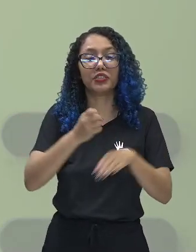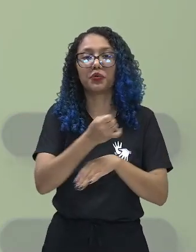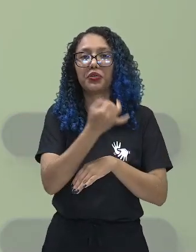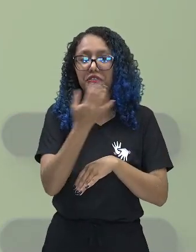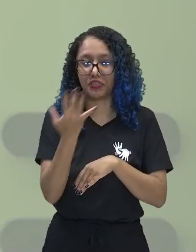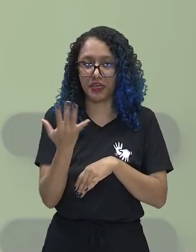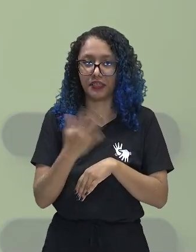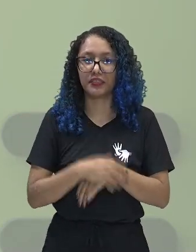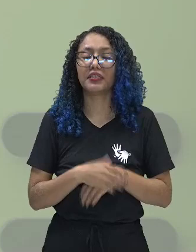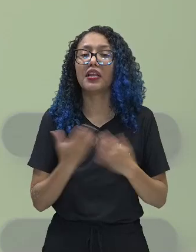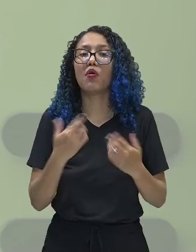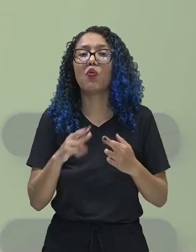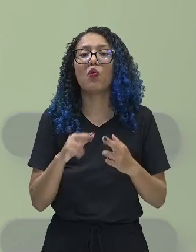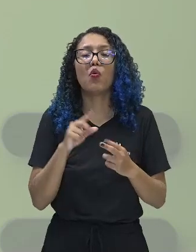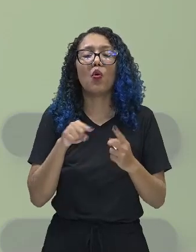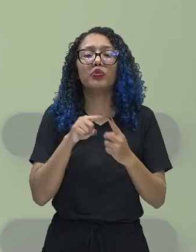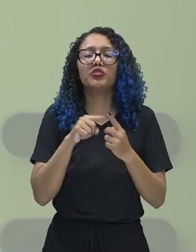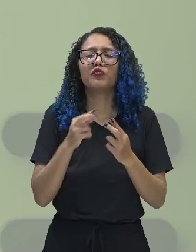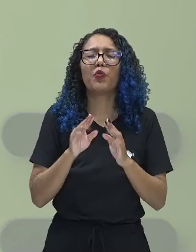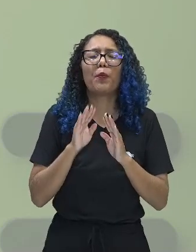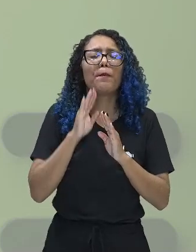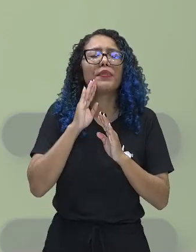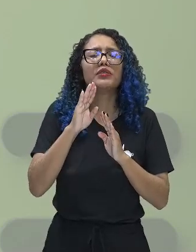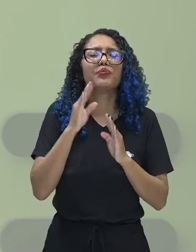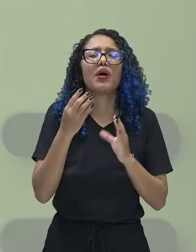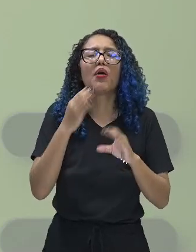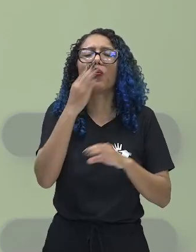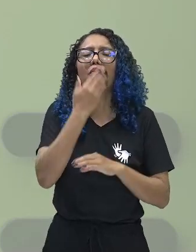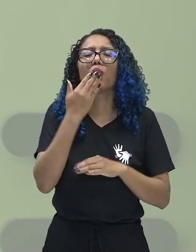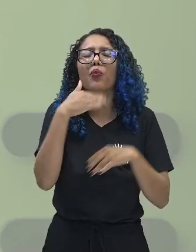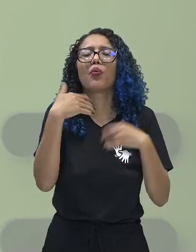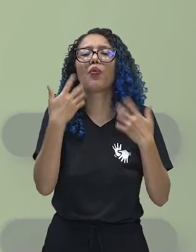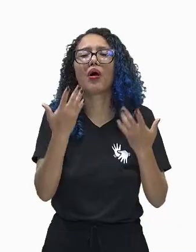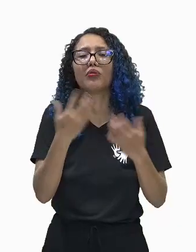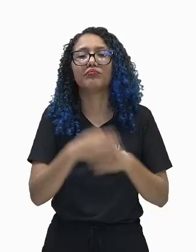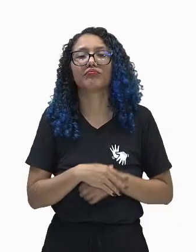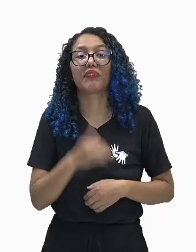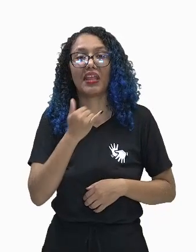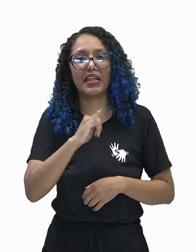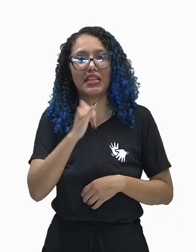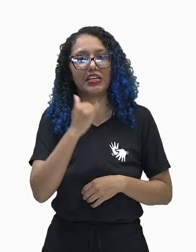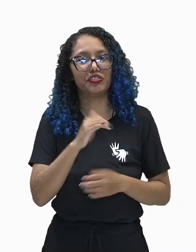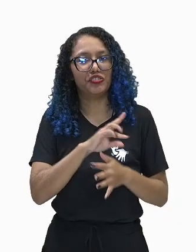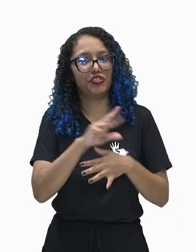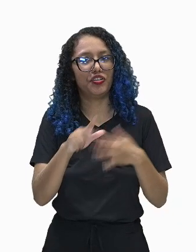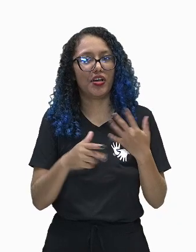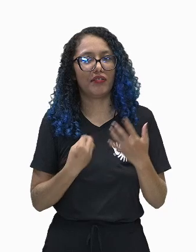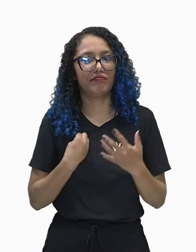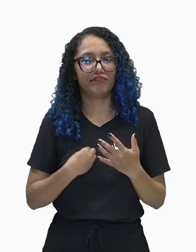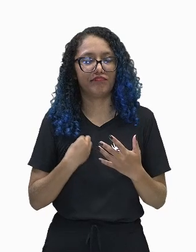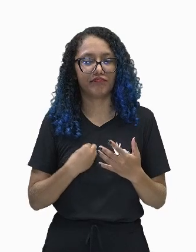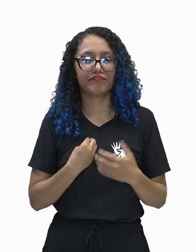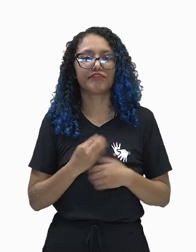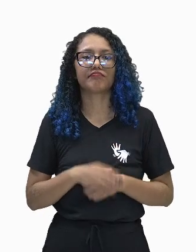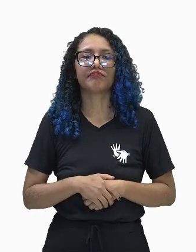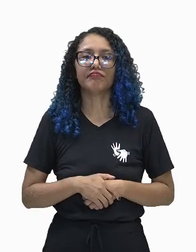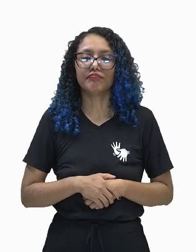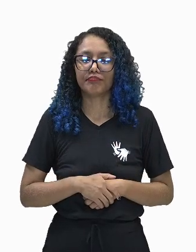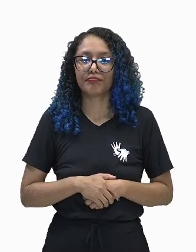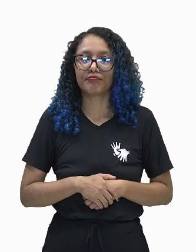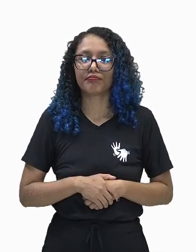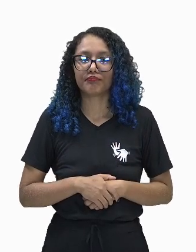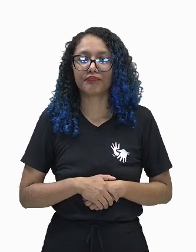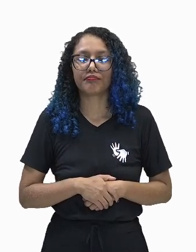carboidratos é a função de fornecer energia para os seres vivos. Vamos dar continuidade aí. Nós temos os